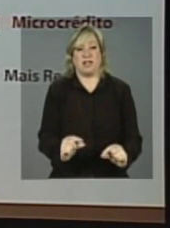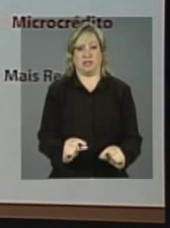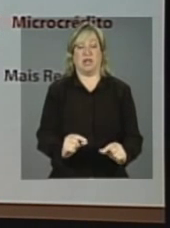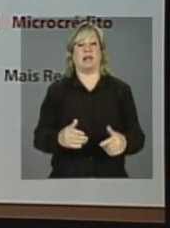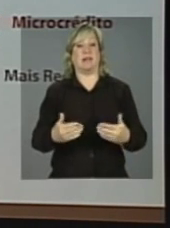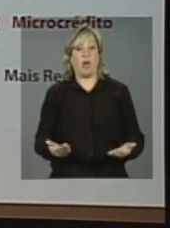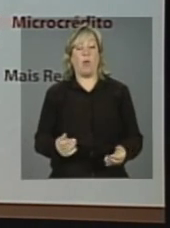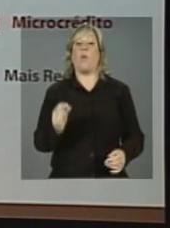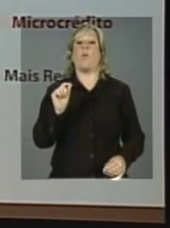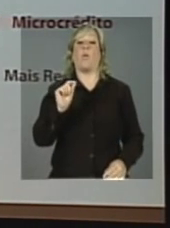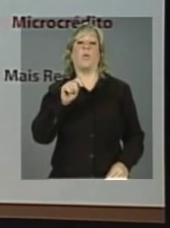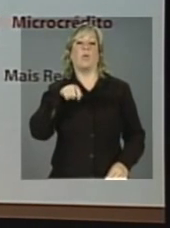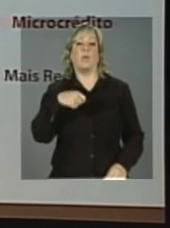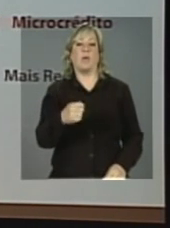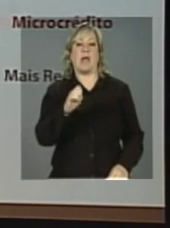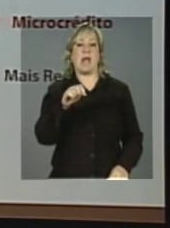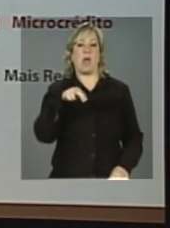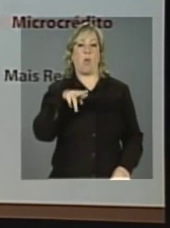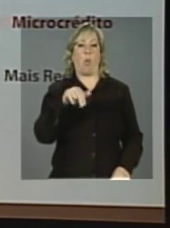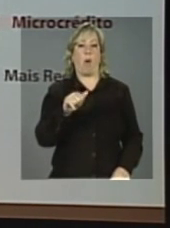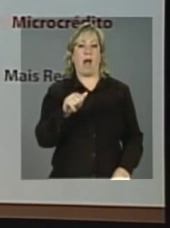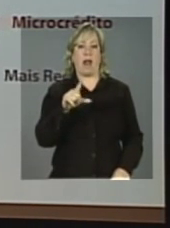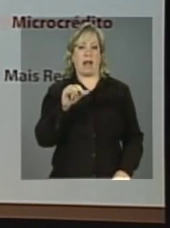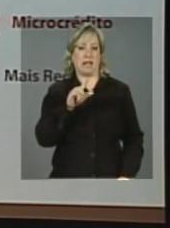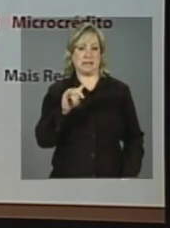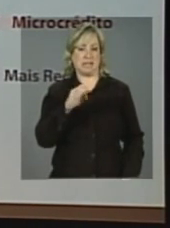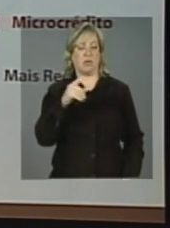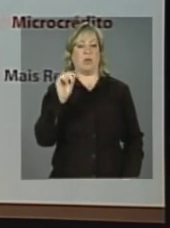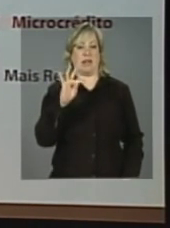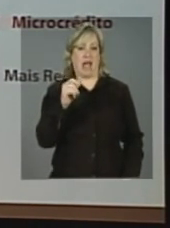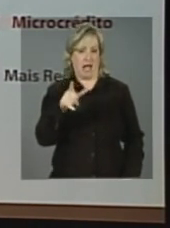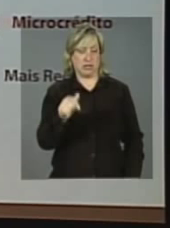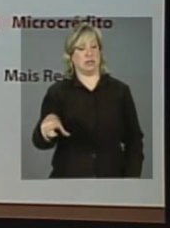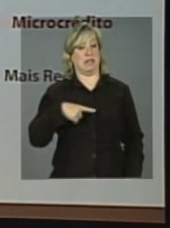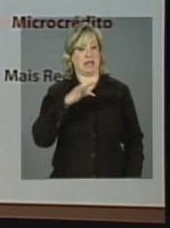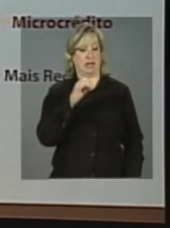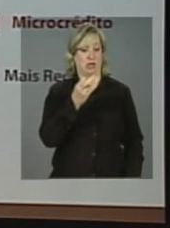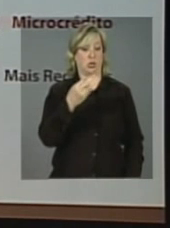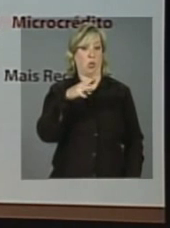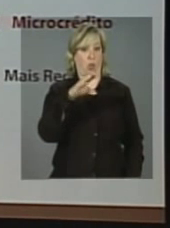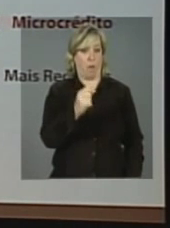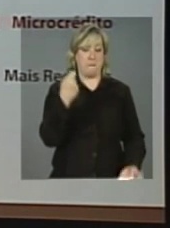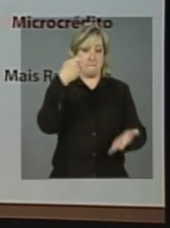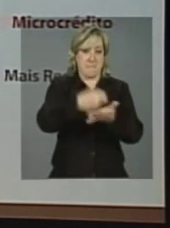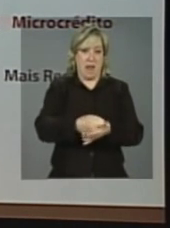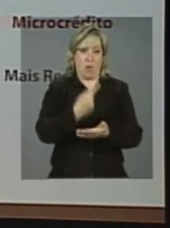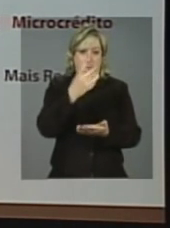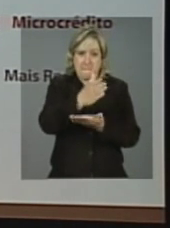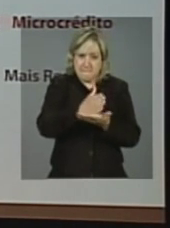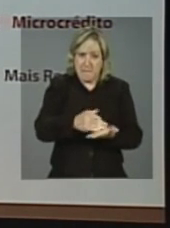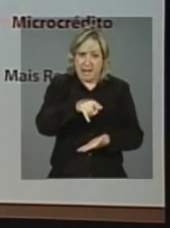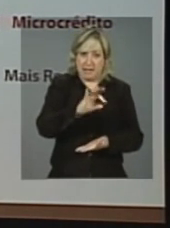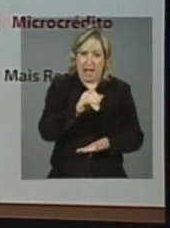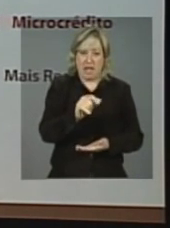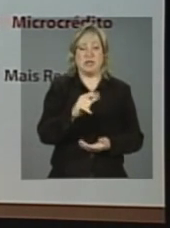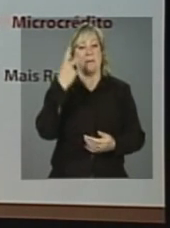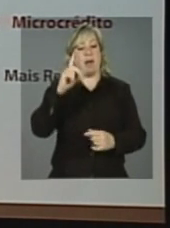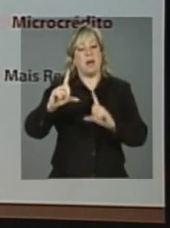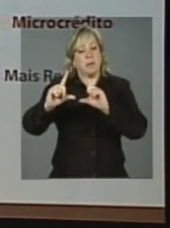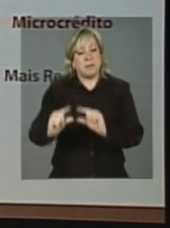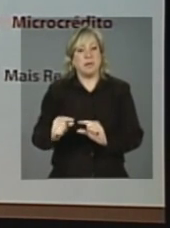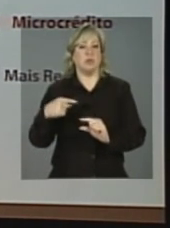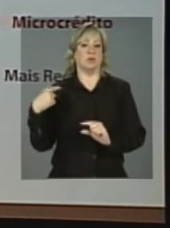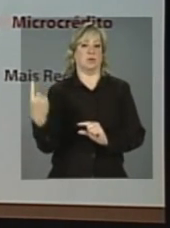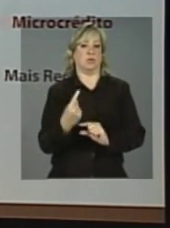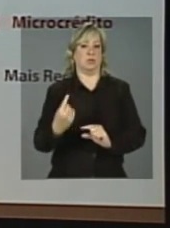então, é o que se chama de equalização de taxa. O Tesouro paga uma parte da taxa, de modo que ela fique mais baixa para